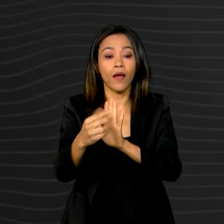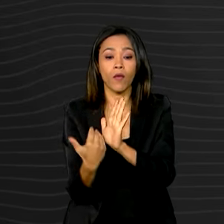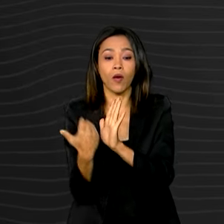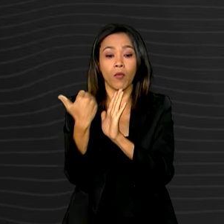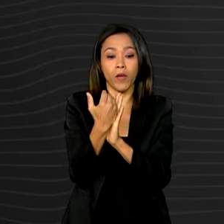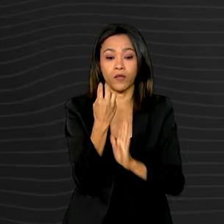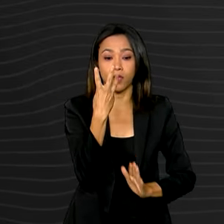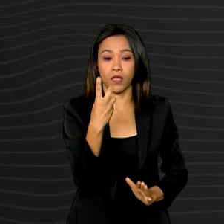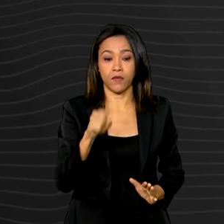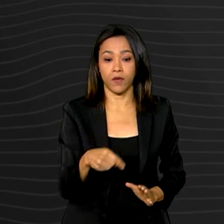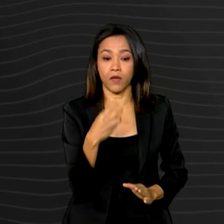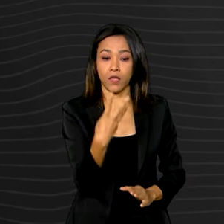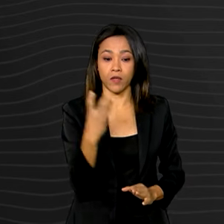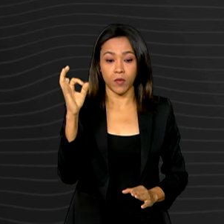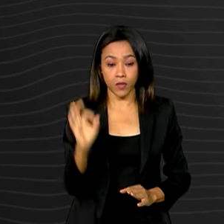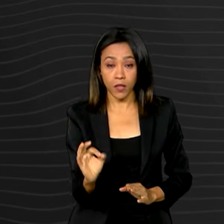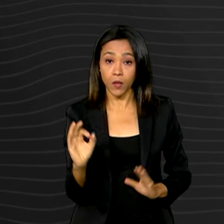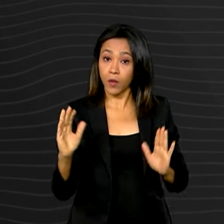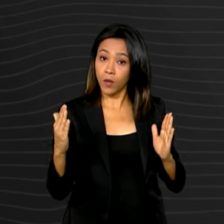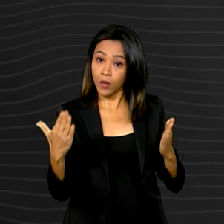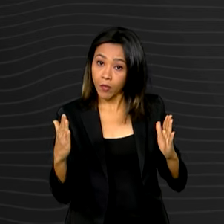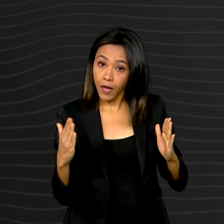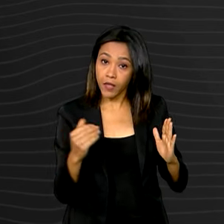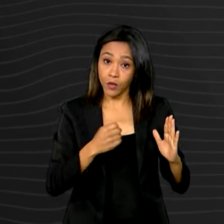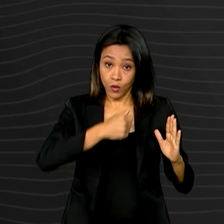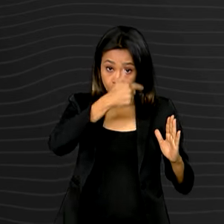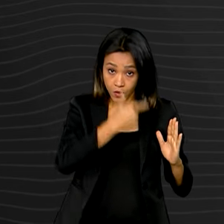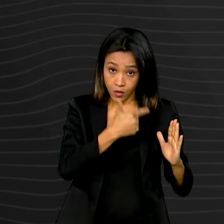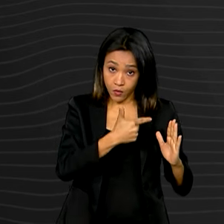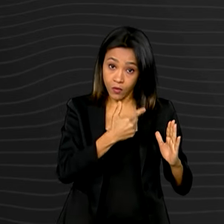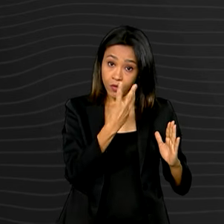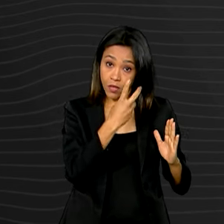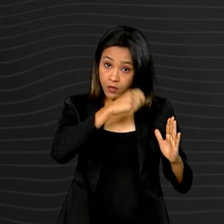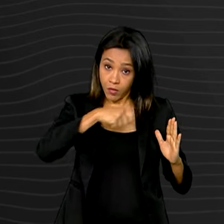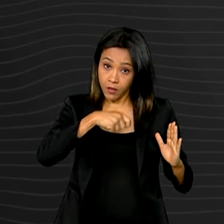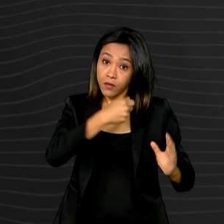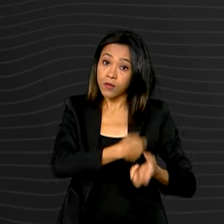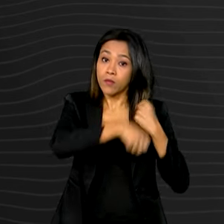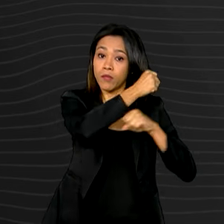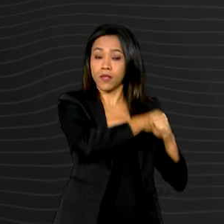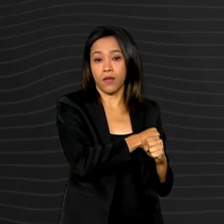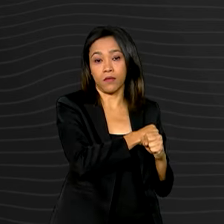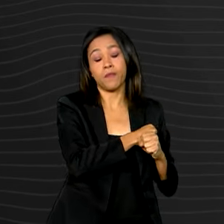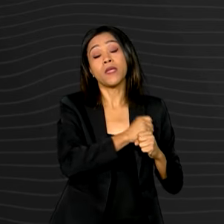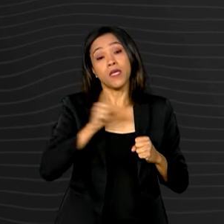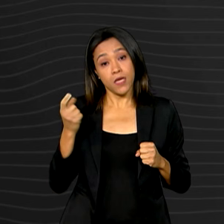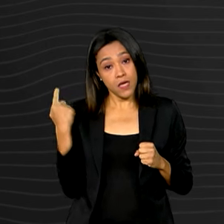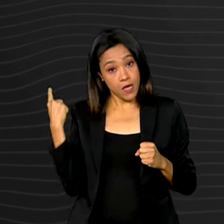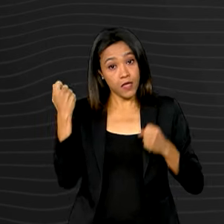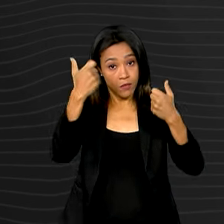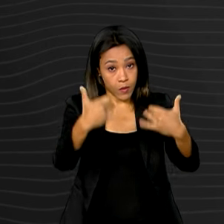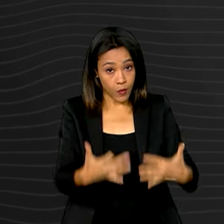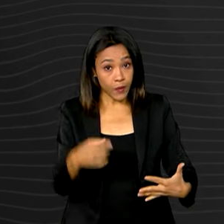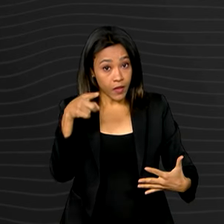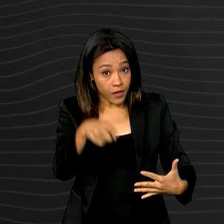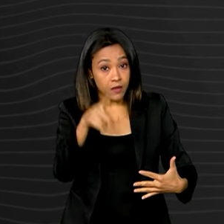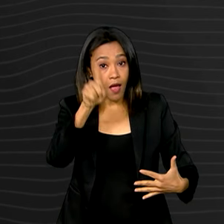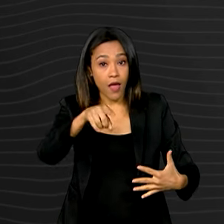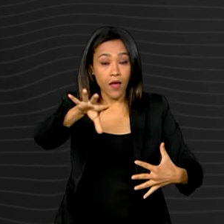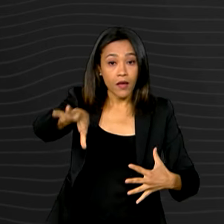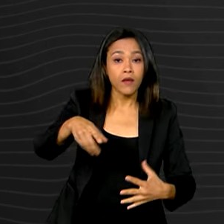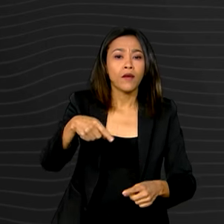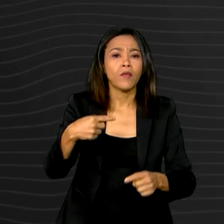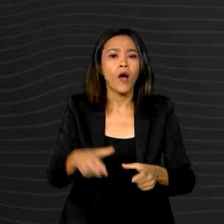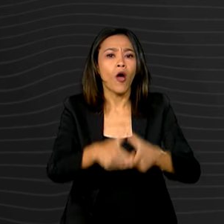,3% em relação ao segundo trimestre do ano passado. E disse que ele se soma ao aumento dos